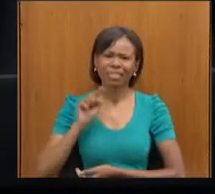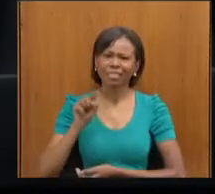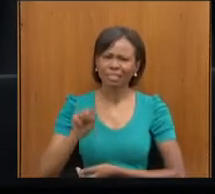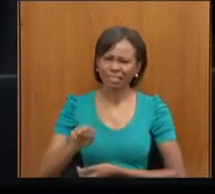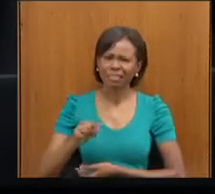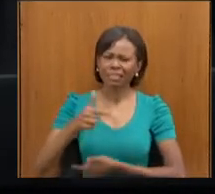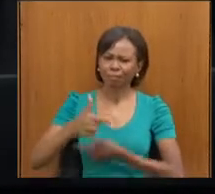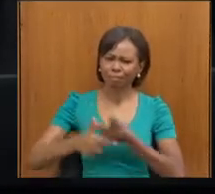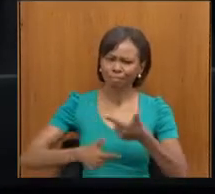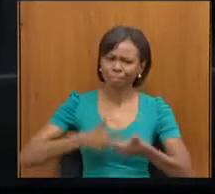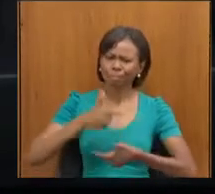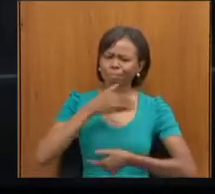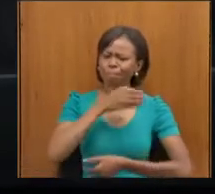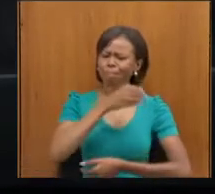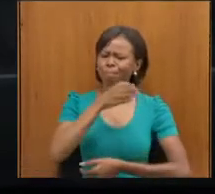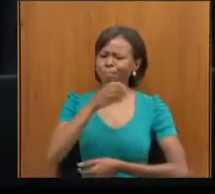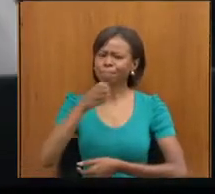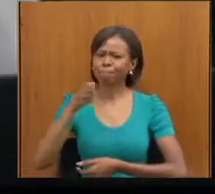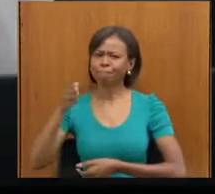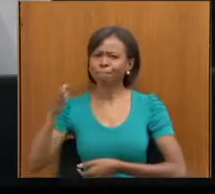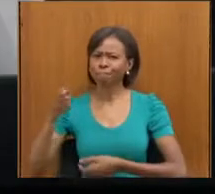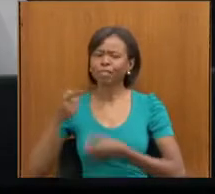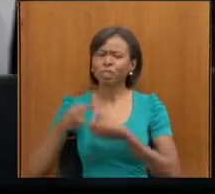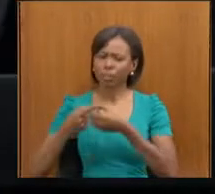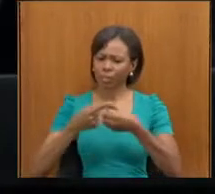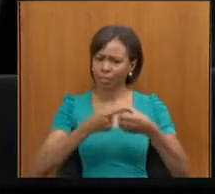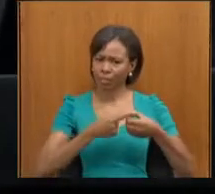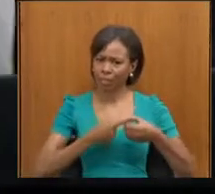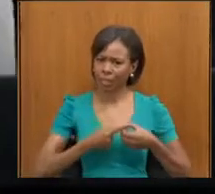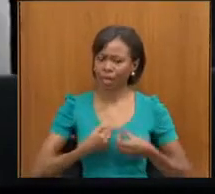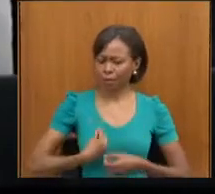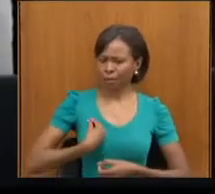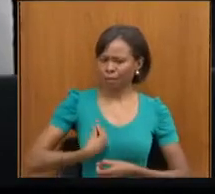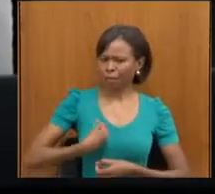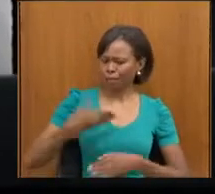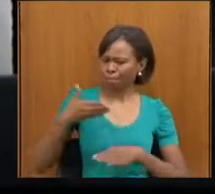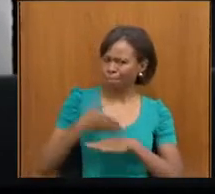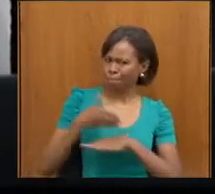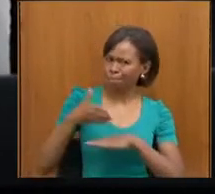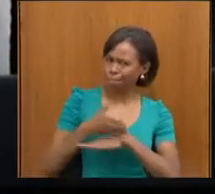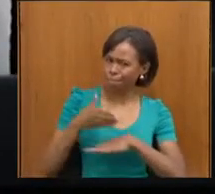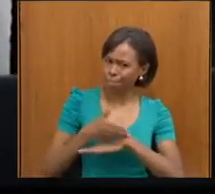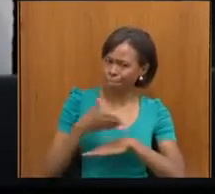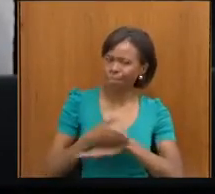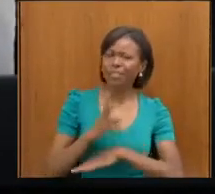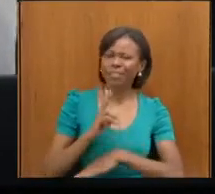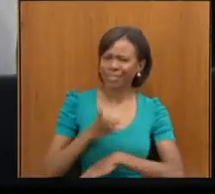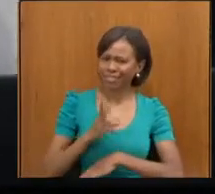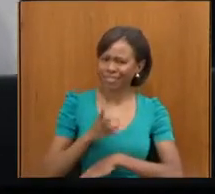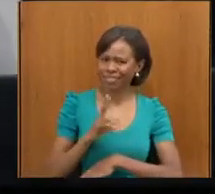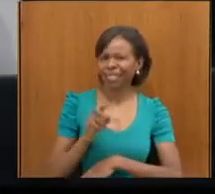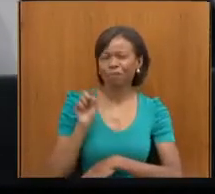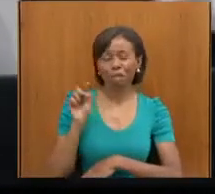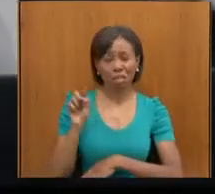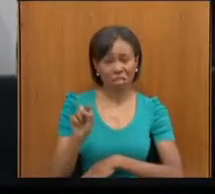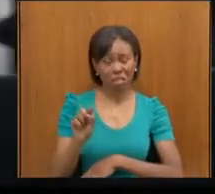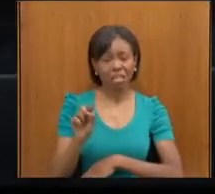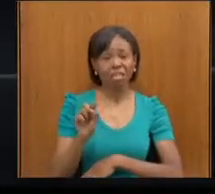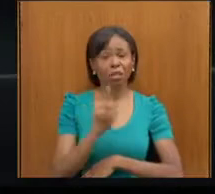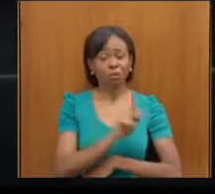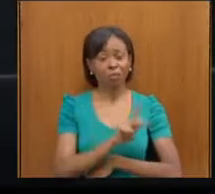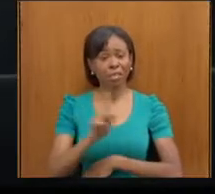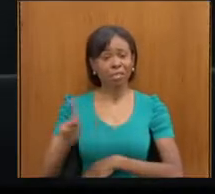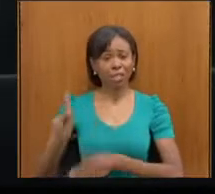pelos municípios, participado ativamente e mostrando aí que veio para assumir a presidência do